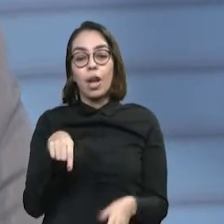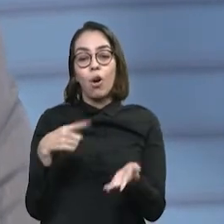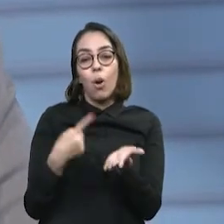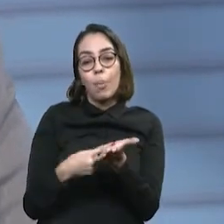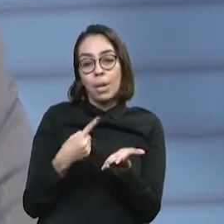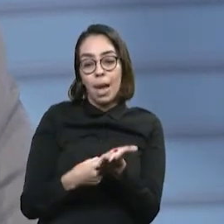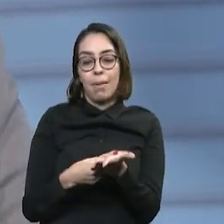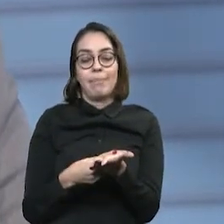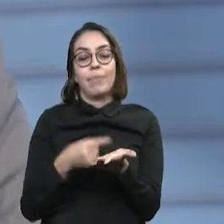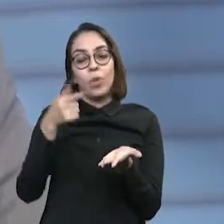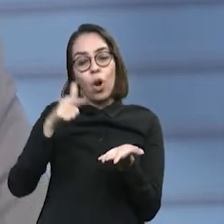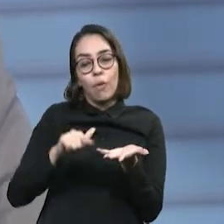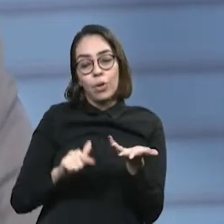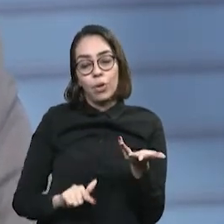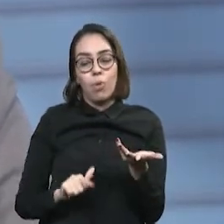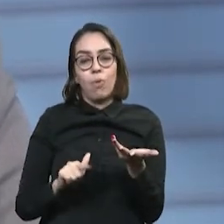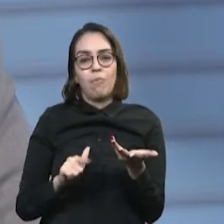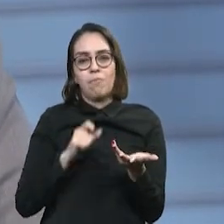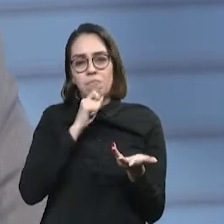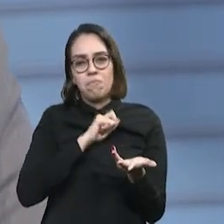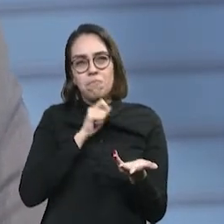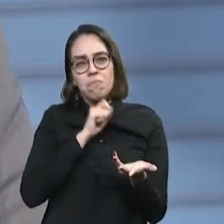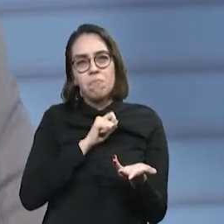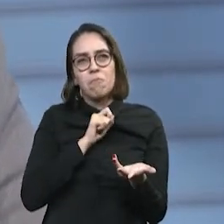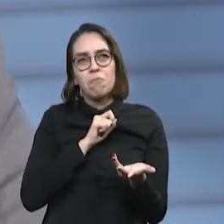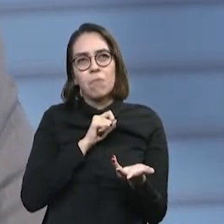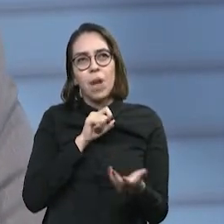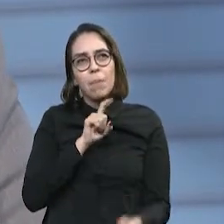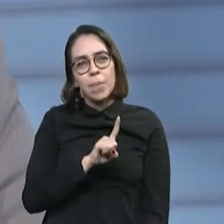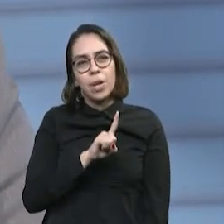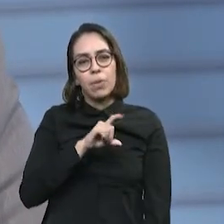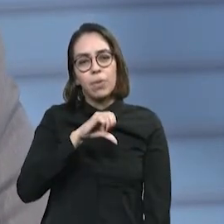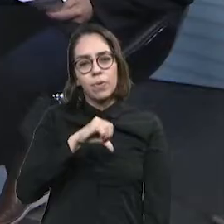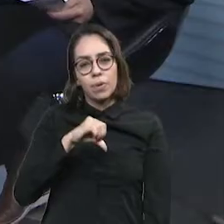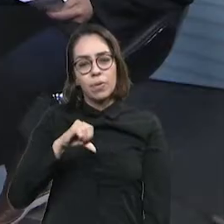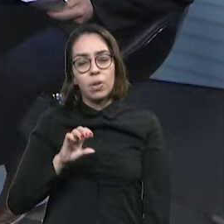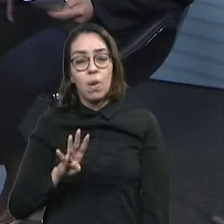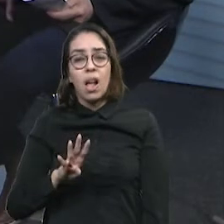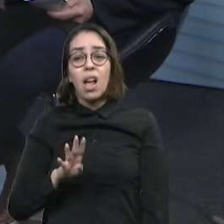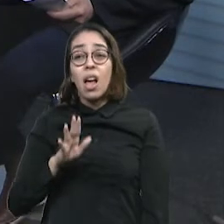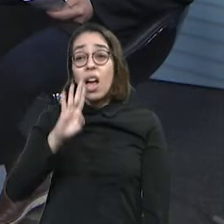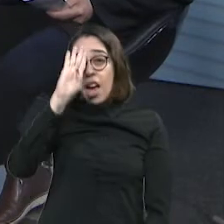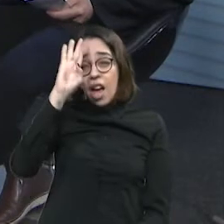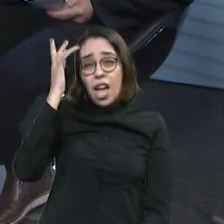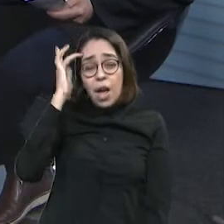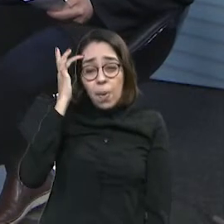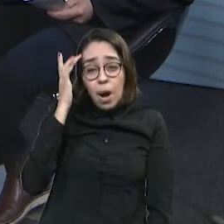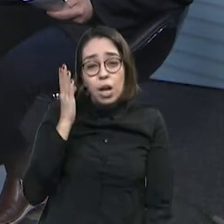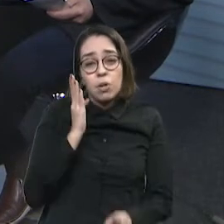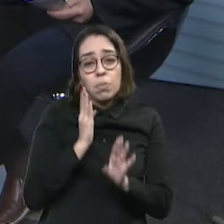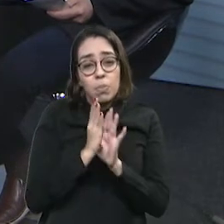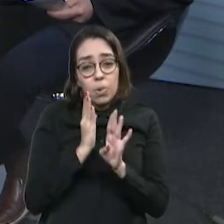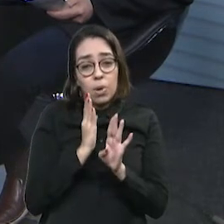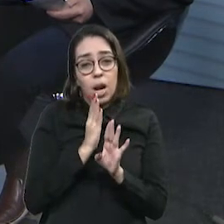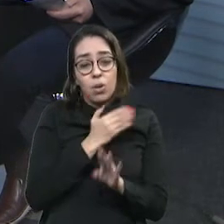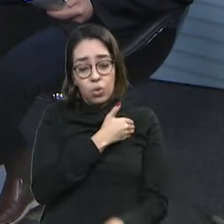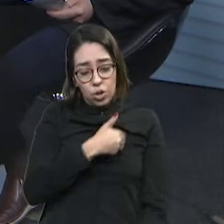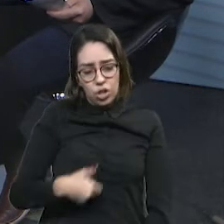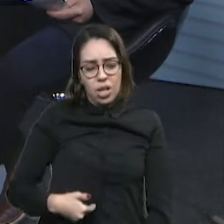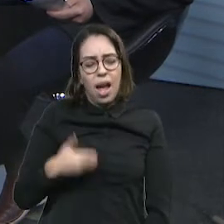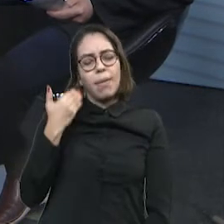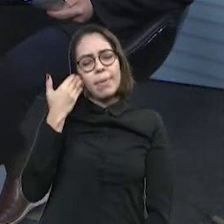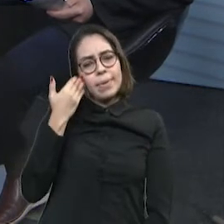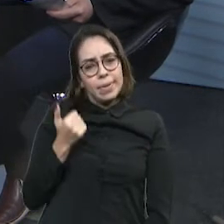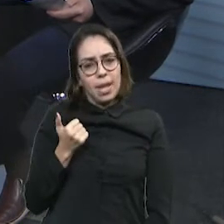ela é antiga, ela vem desde desde 1994. Até o Estado sabe que cobre imposto demais também. Nós estamos em um ciclo vicioso nesse país. O Estado